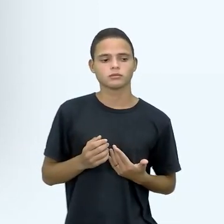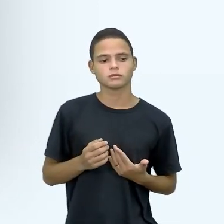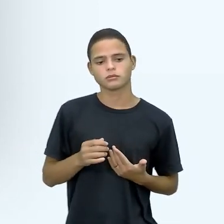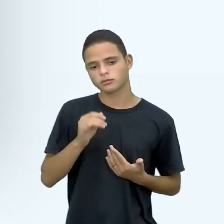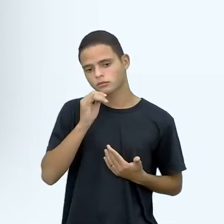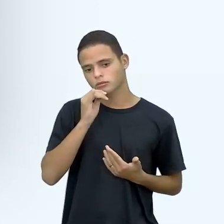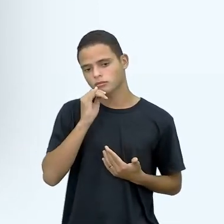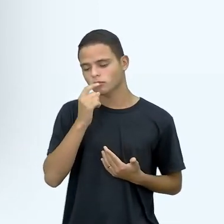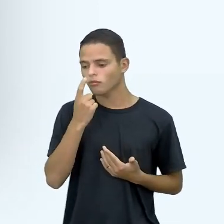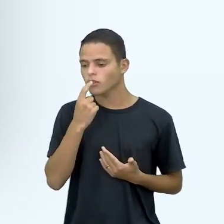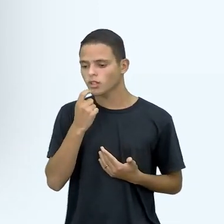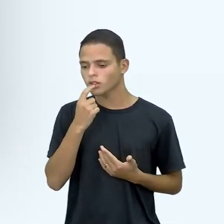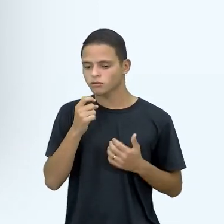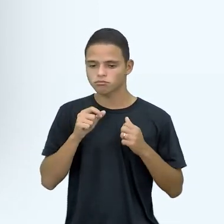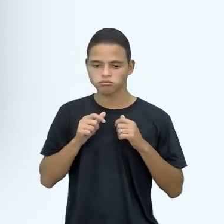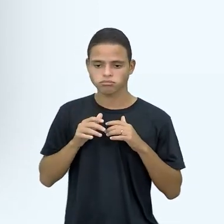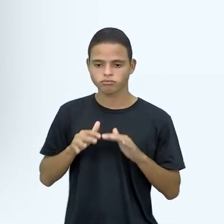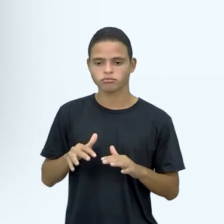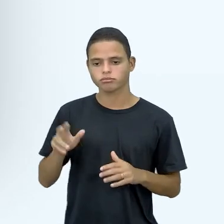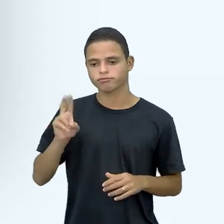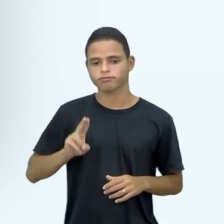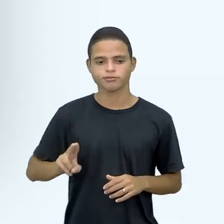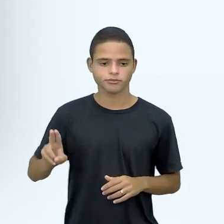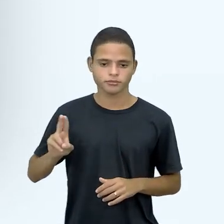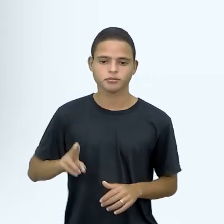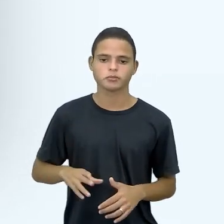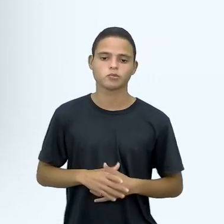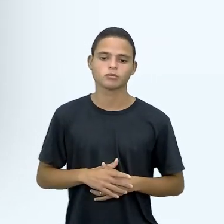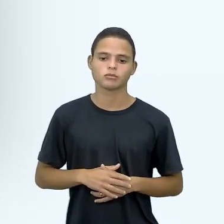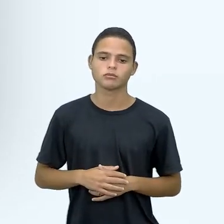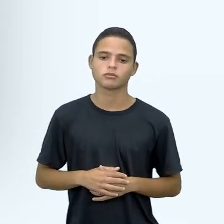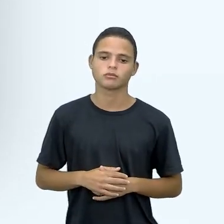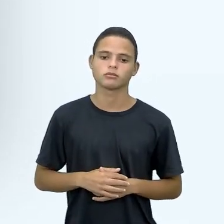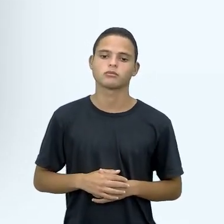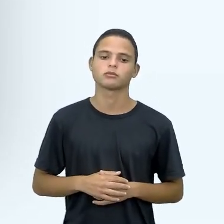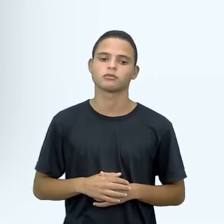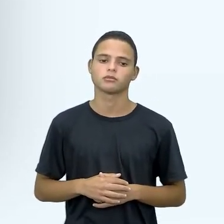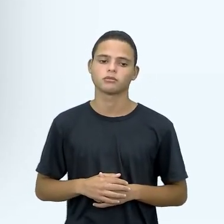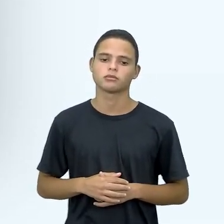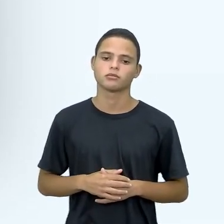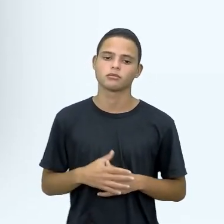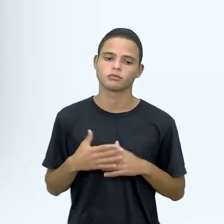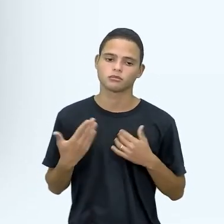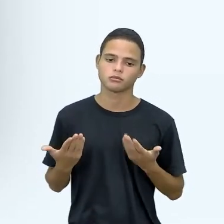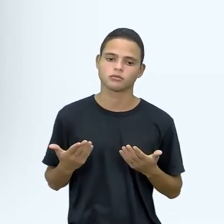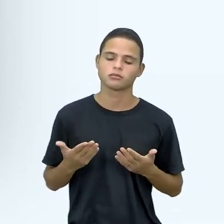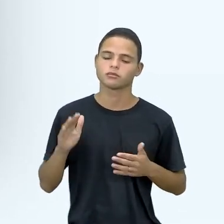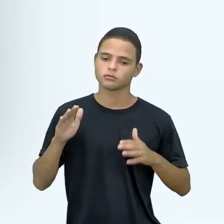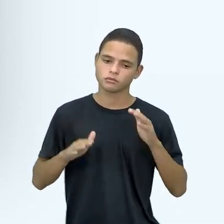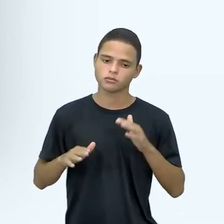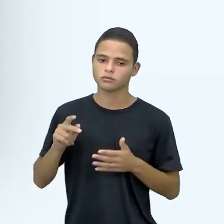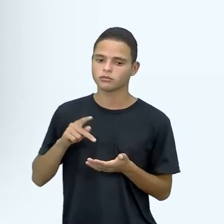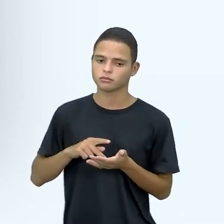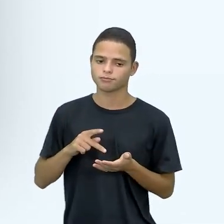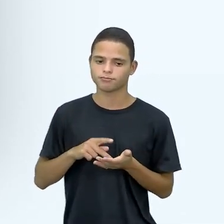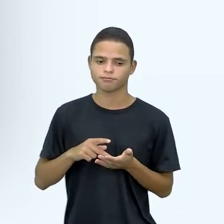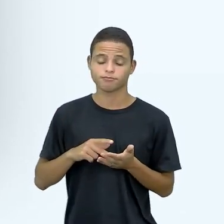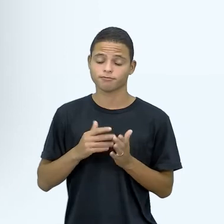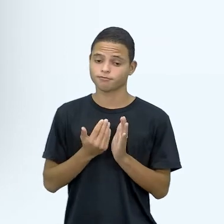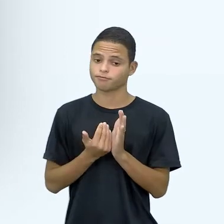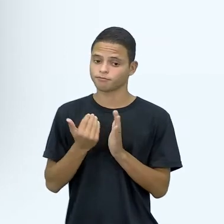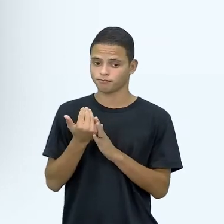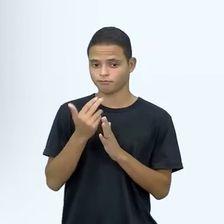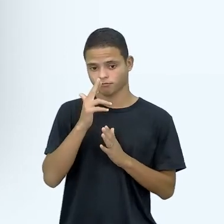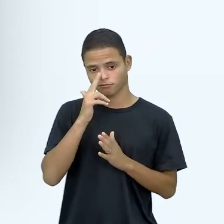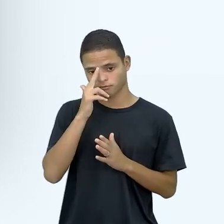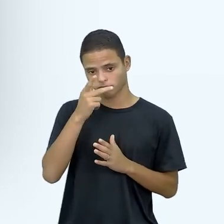sangue, né, uma transfusão de sangue também, Priscila. É, aí nesses casos, na verdade, eles já são casos mais extremos, né, quando